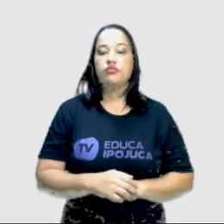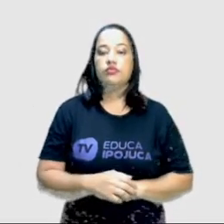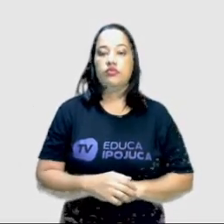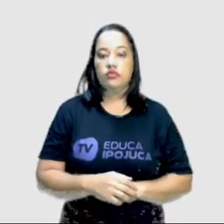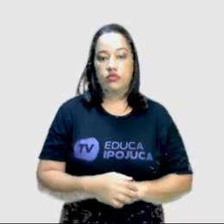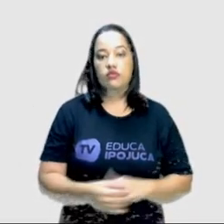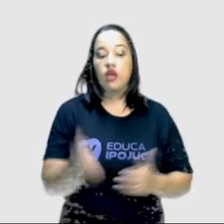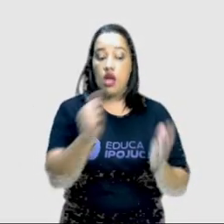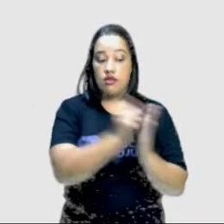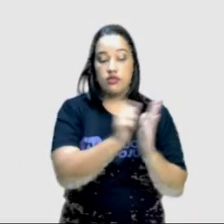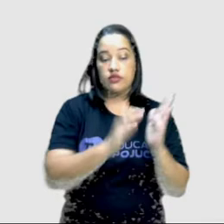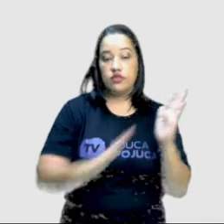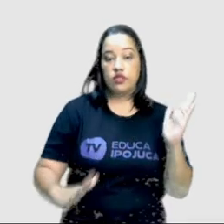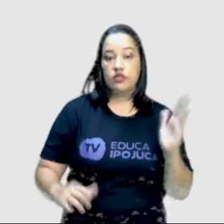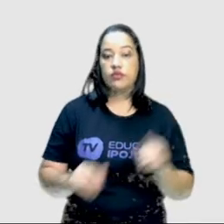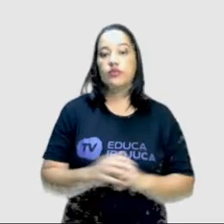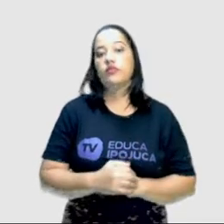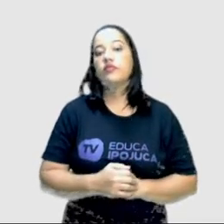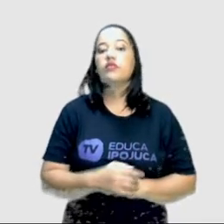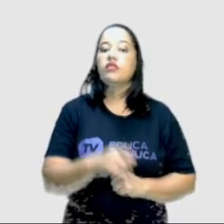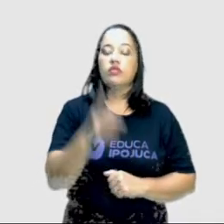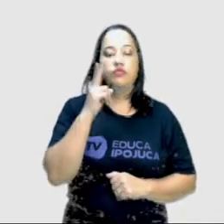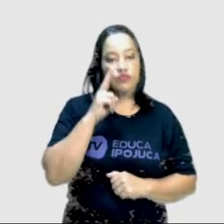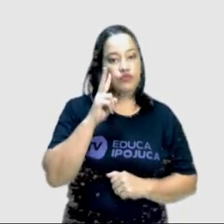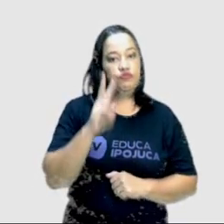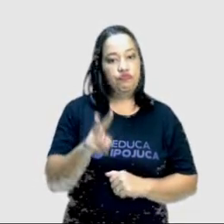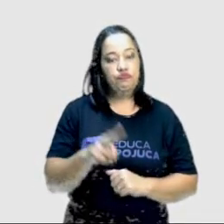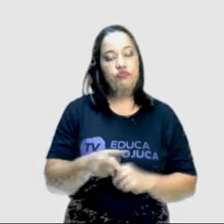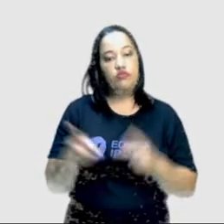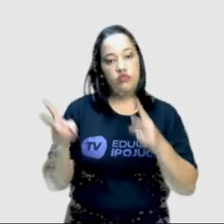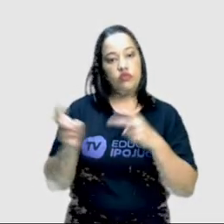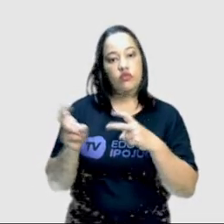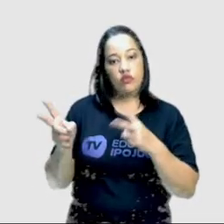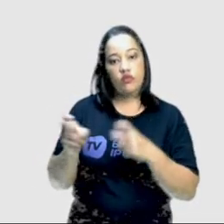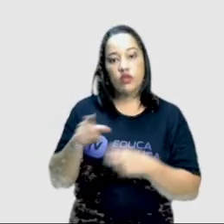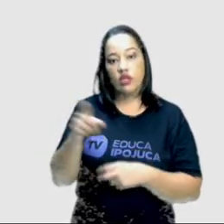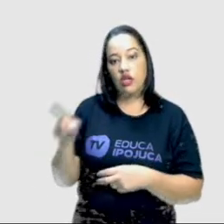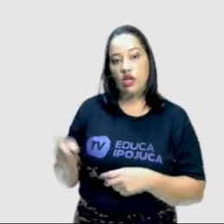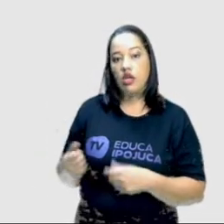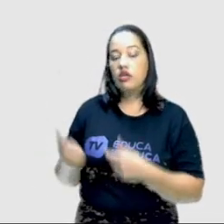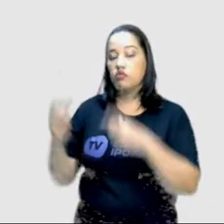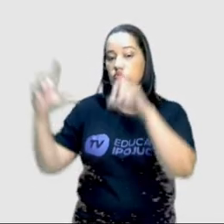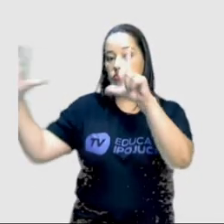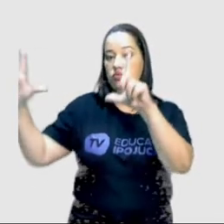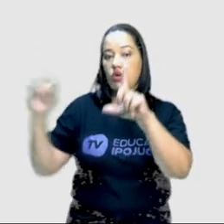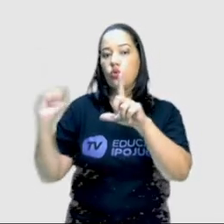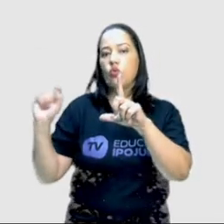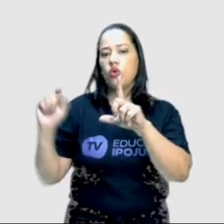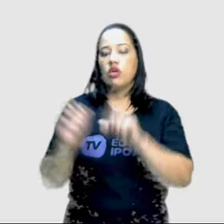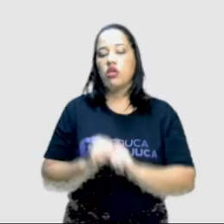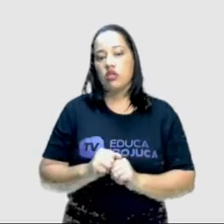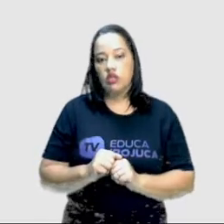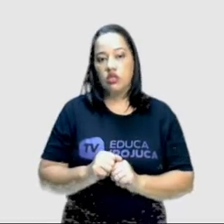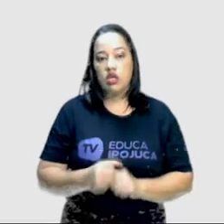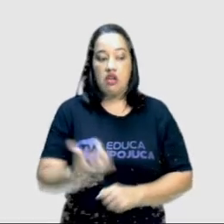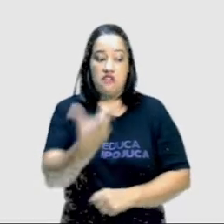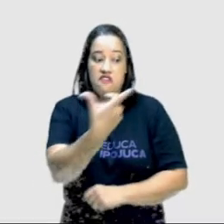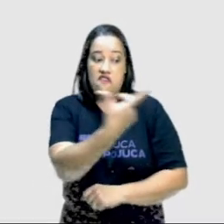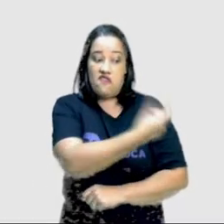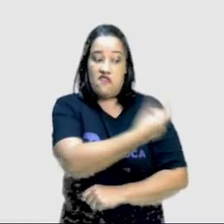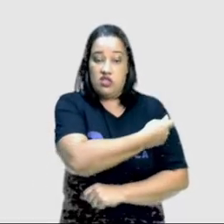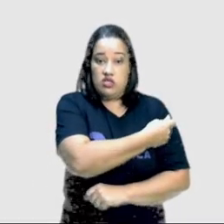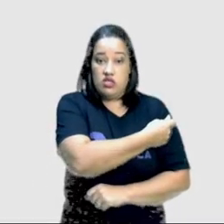Atividade. Observe o cartaz abaixo. O cartaz fala sobre o quê? Vacinar é